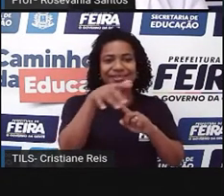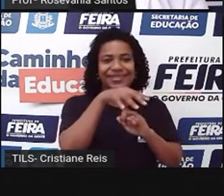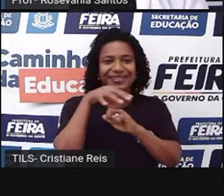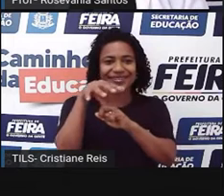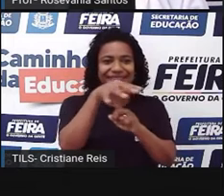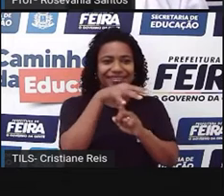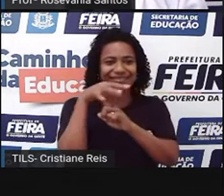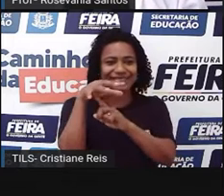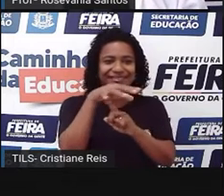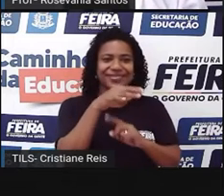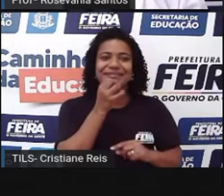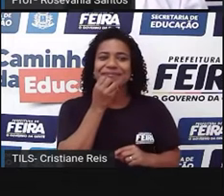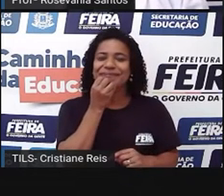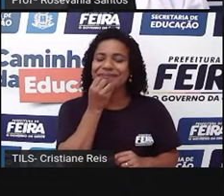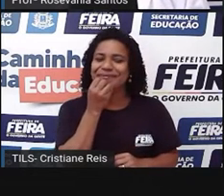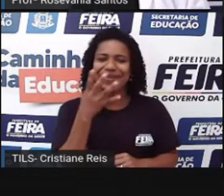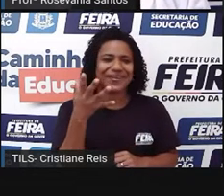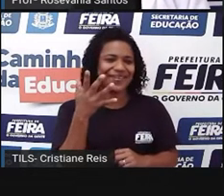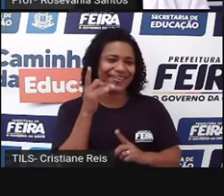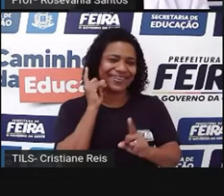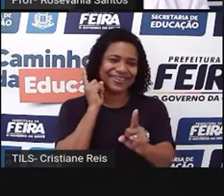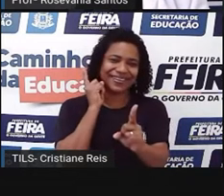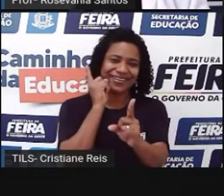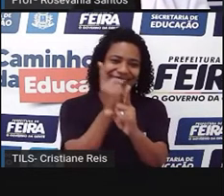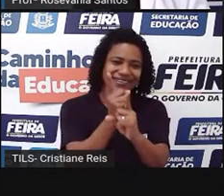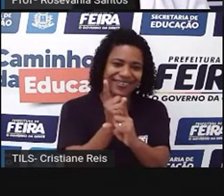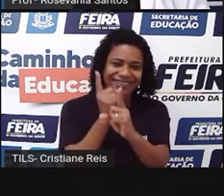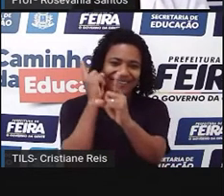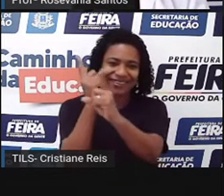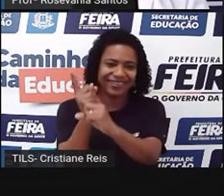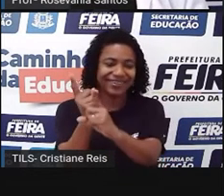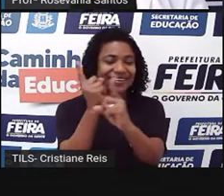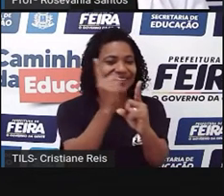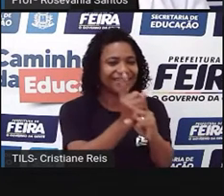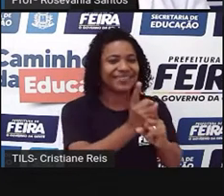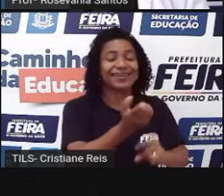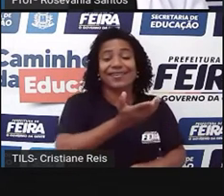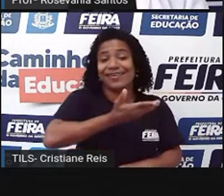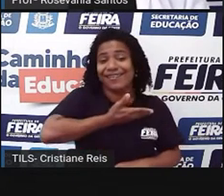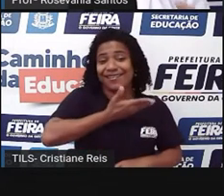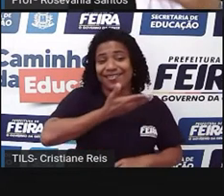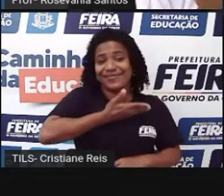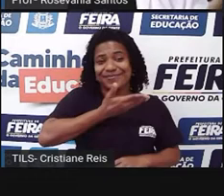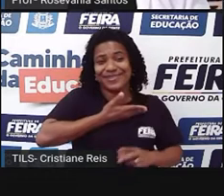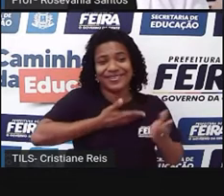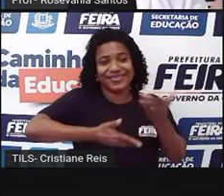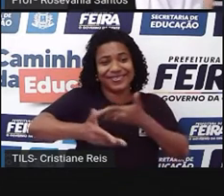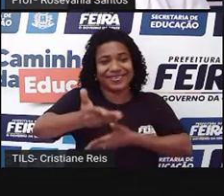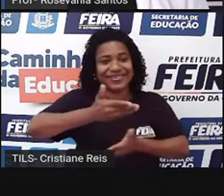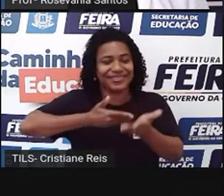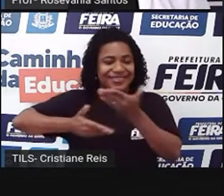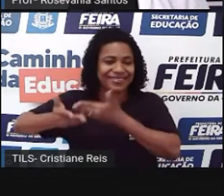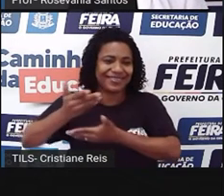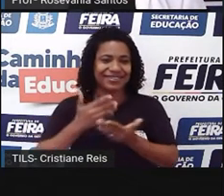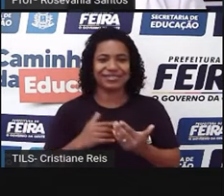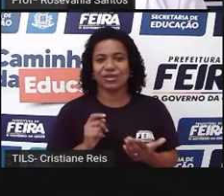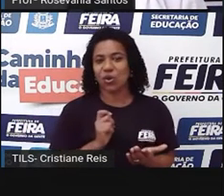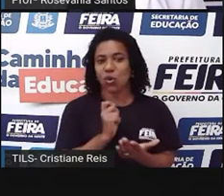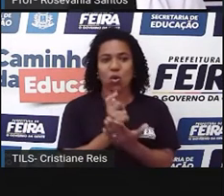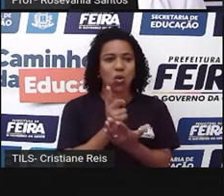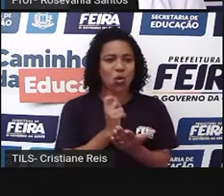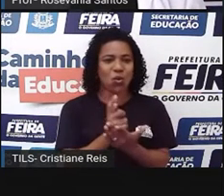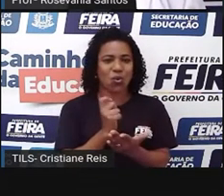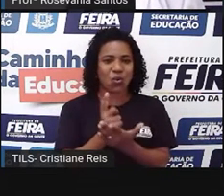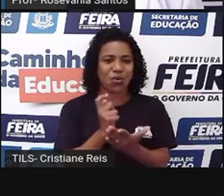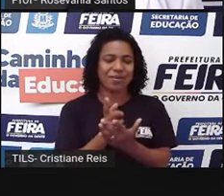local de encontro, local de fazer amizades, local não é só de comprar, de fazer isso